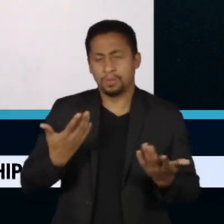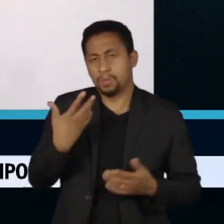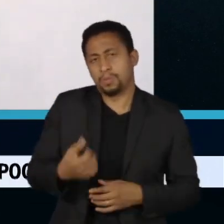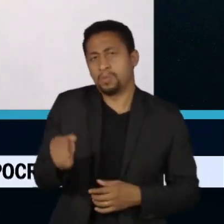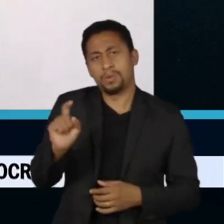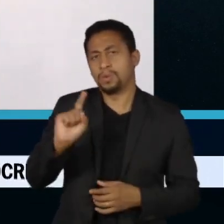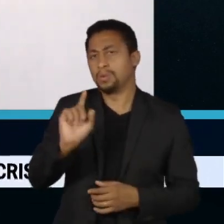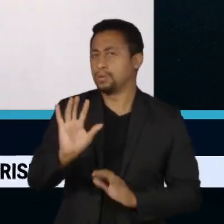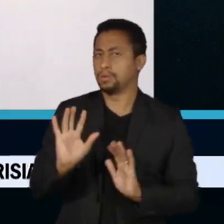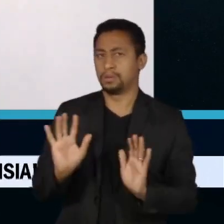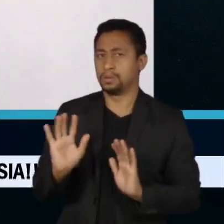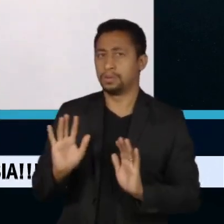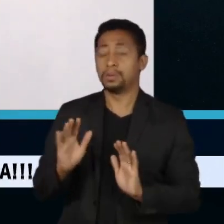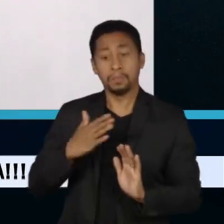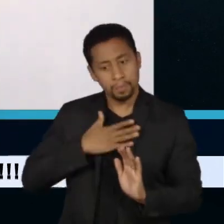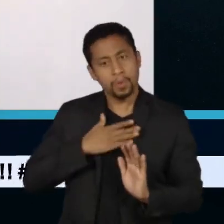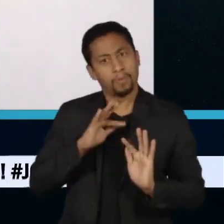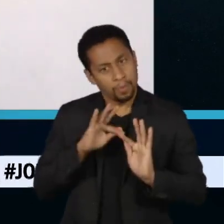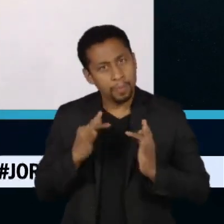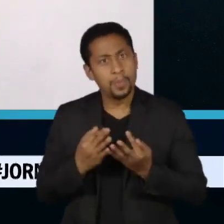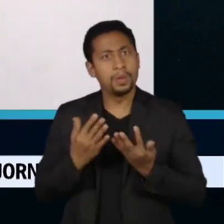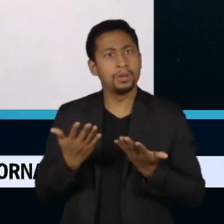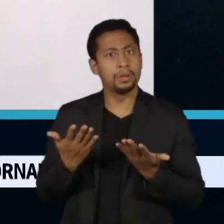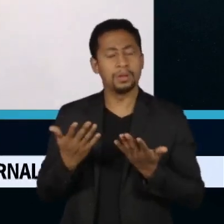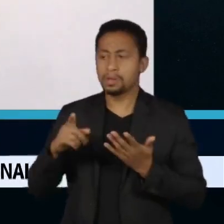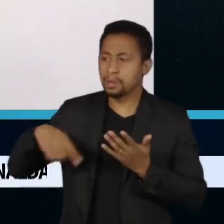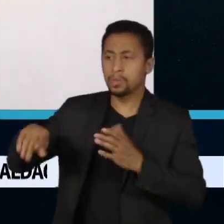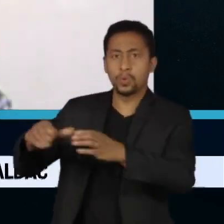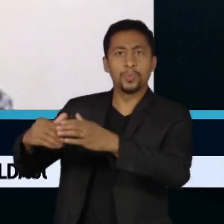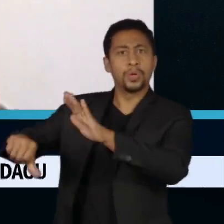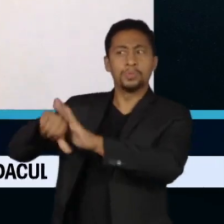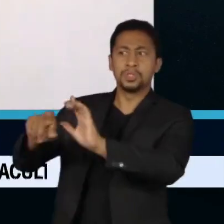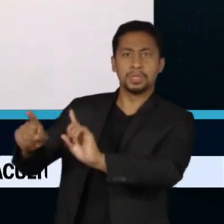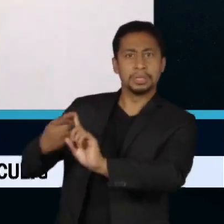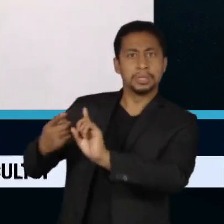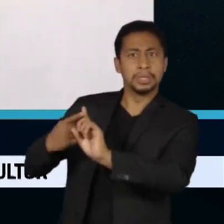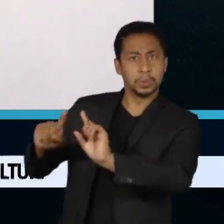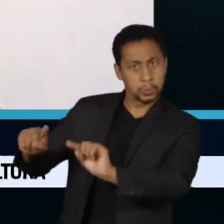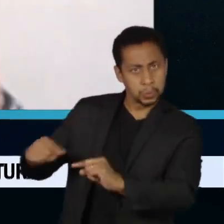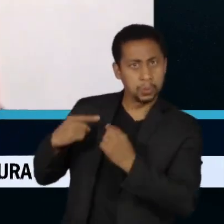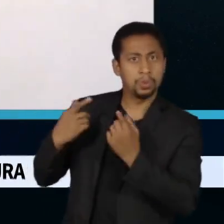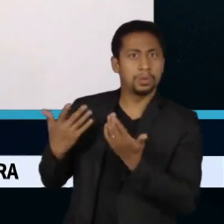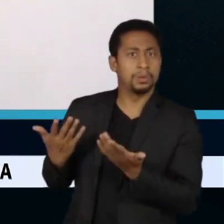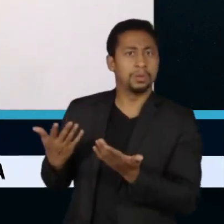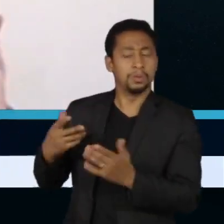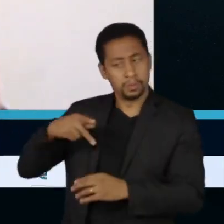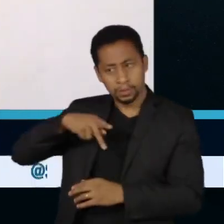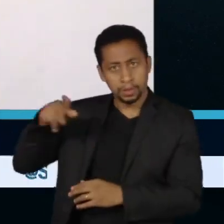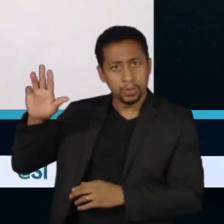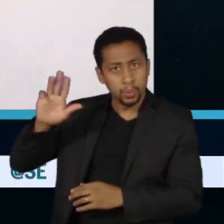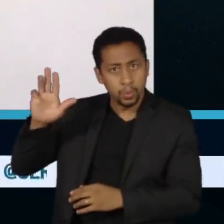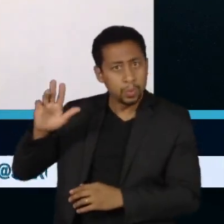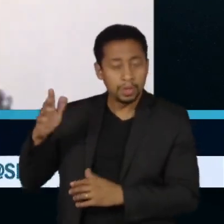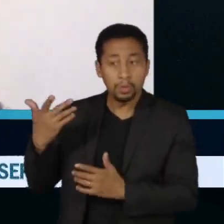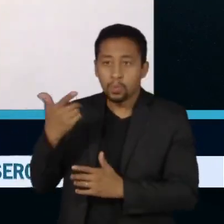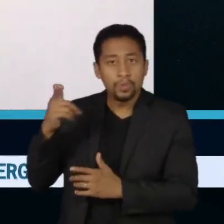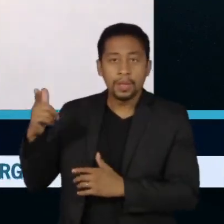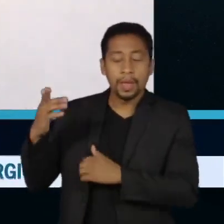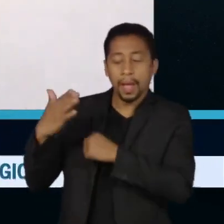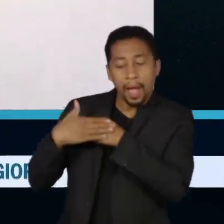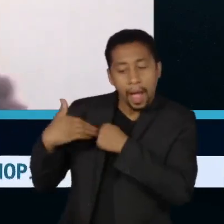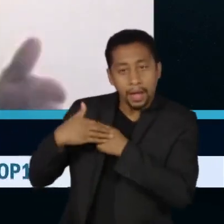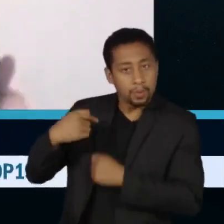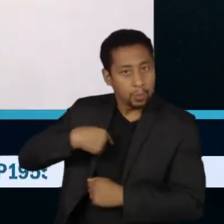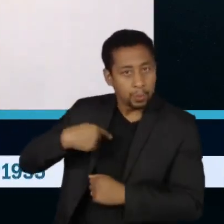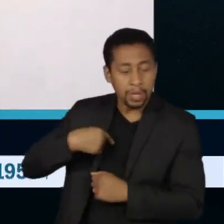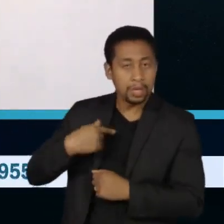afirmações a uma família ameaçada pelo crime organizado. Se o presidente não tem nenhum apreço por mim, pela vida humana,